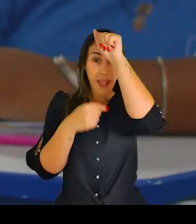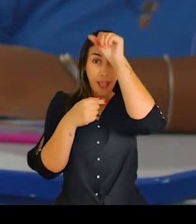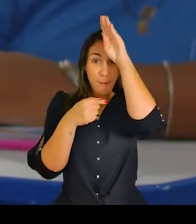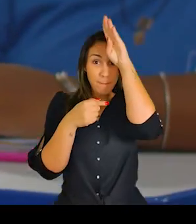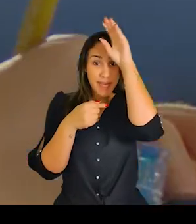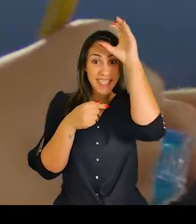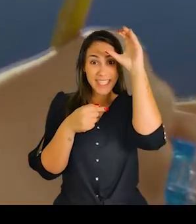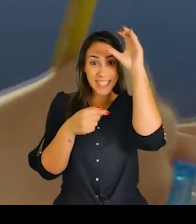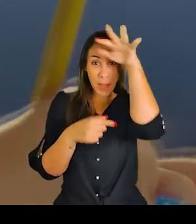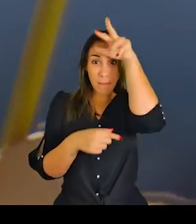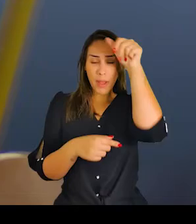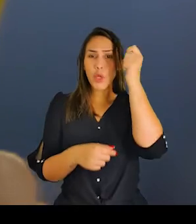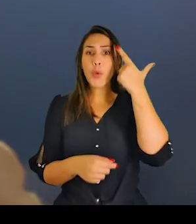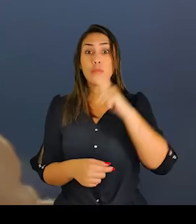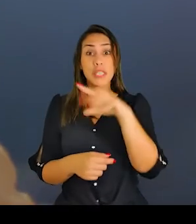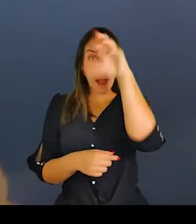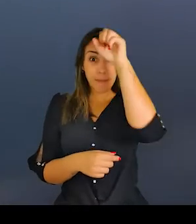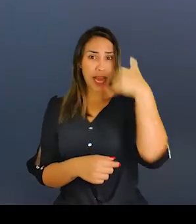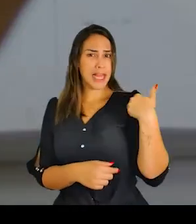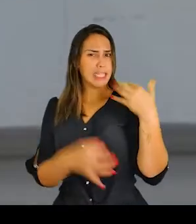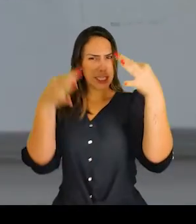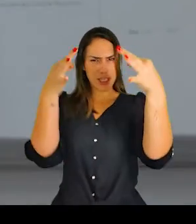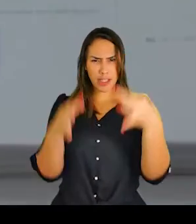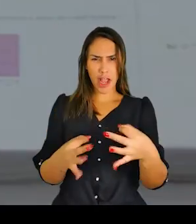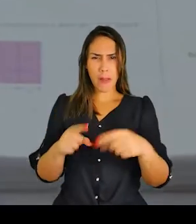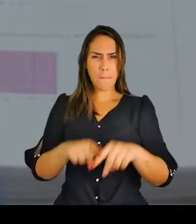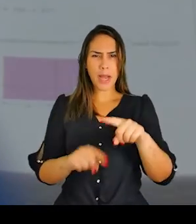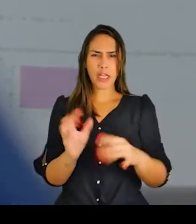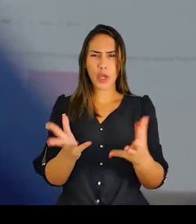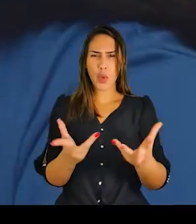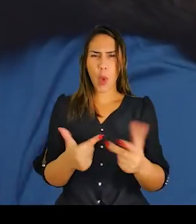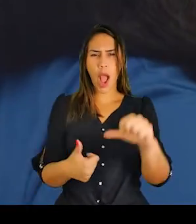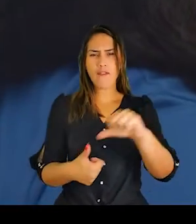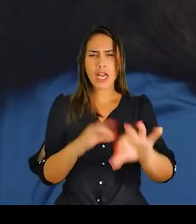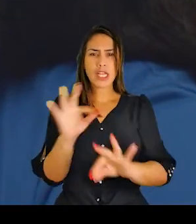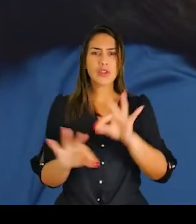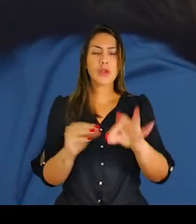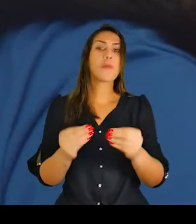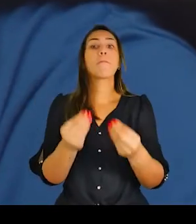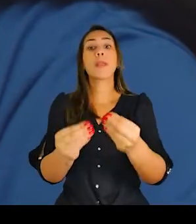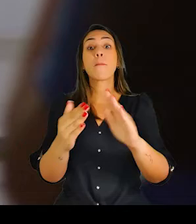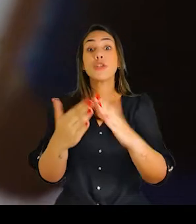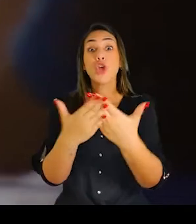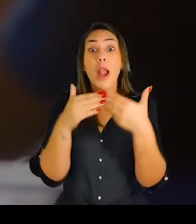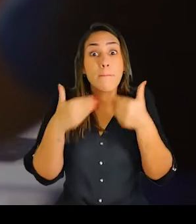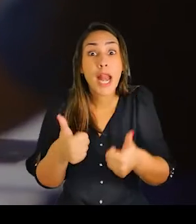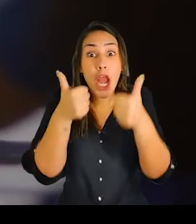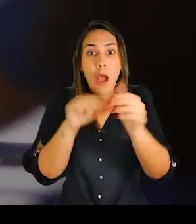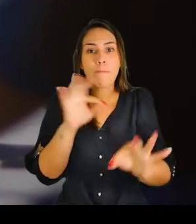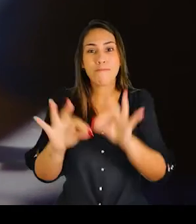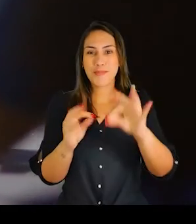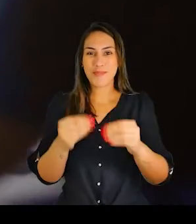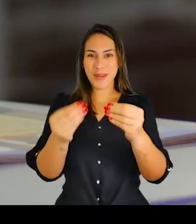MT, que vai garantir o aprendizado na idade certa, com material de qualidade, avaliações e prêmios para as escolas com melhores